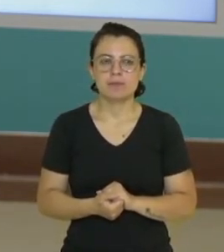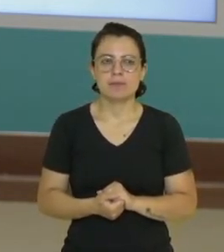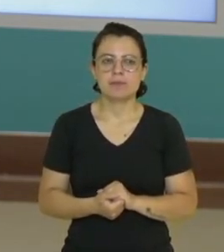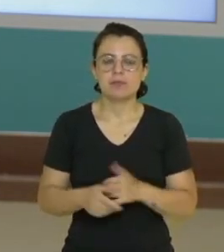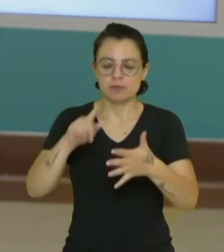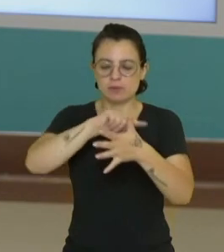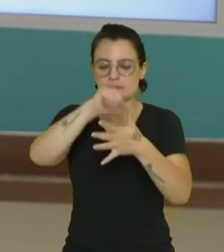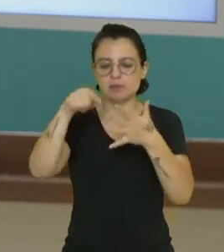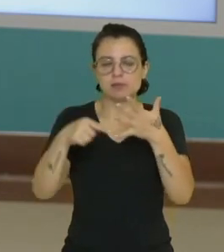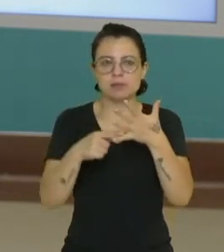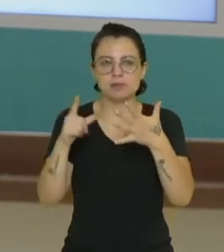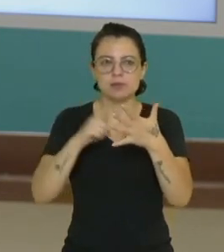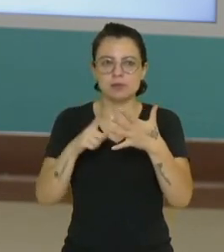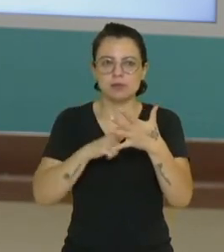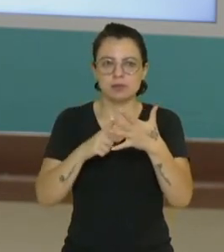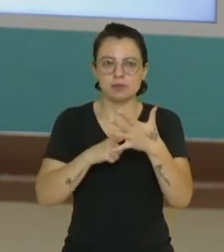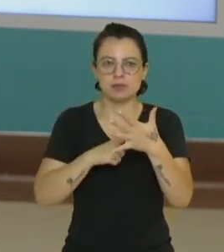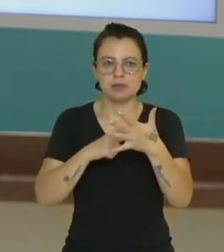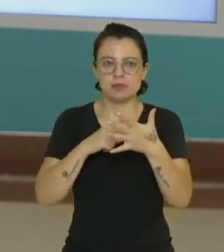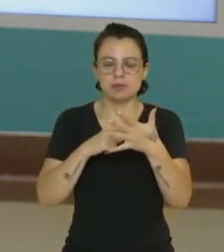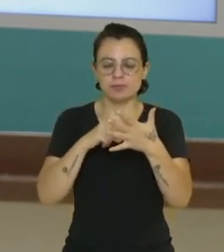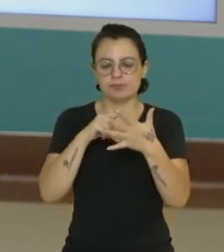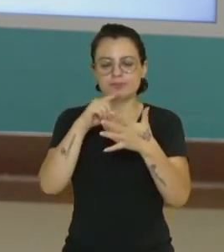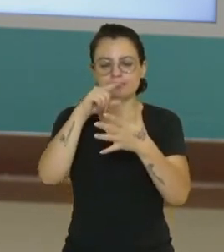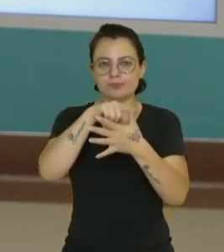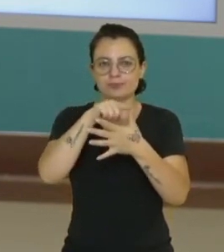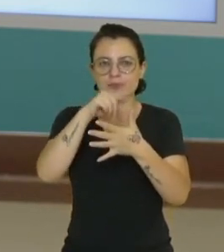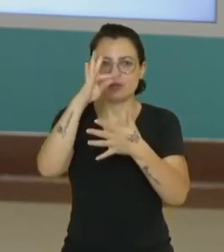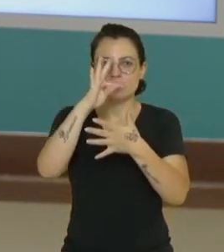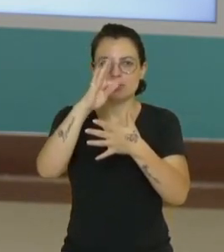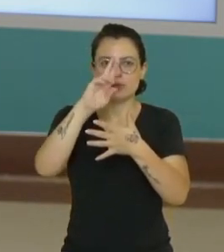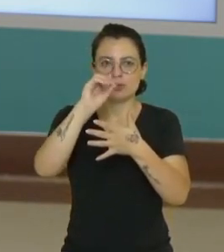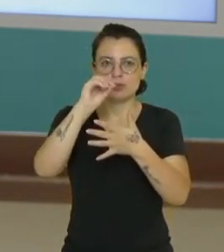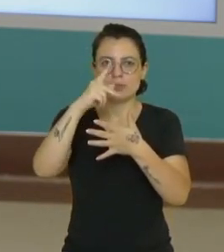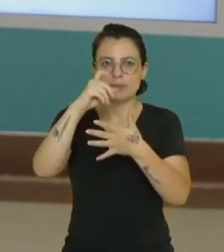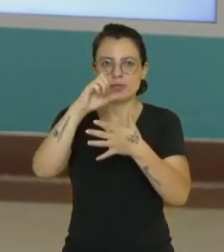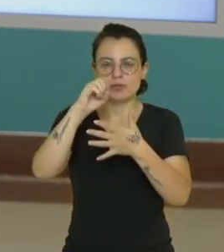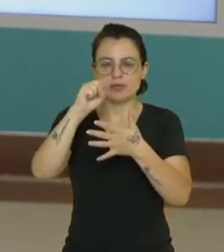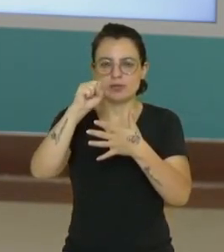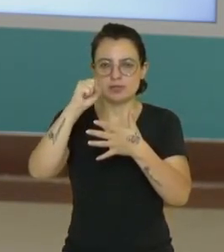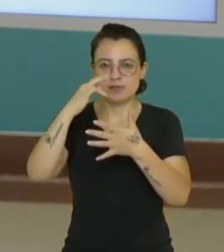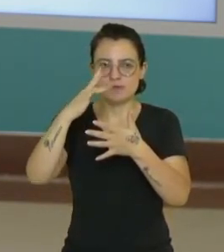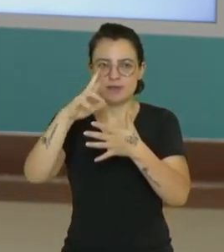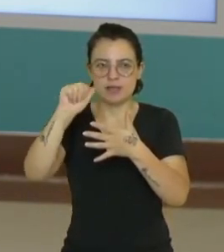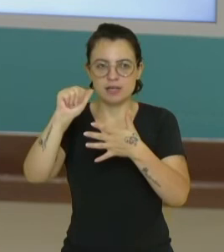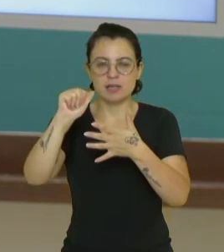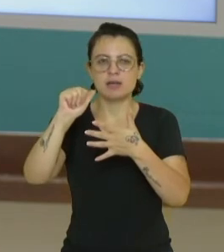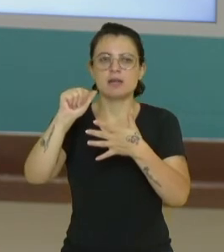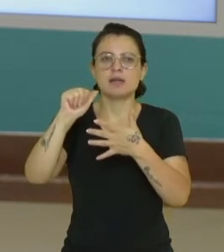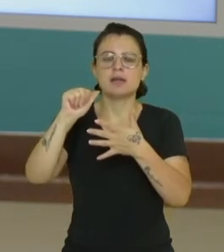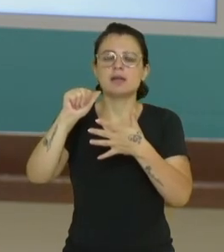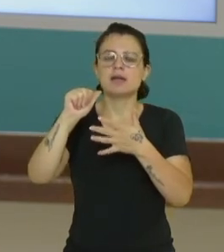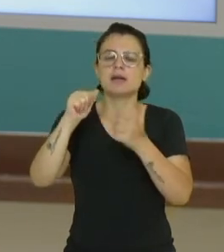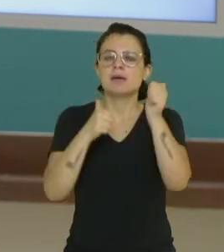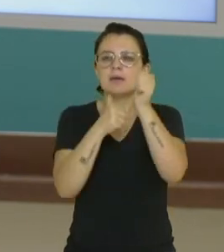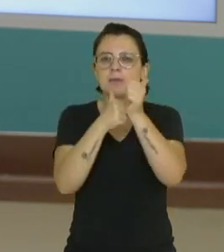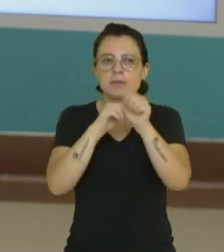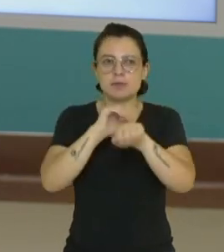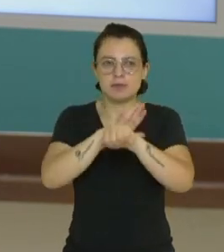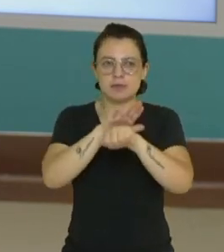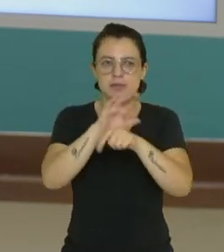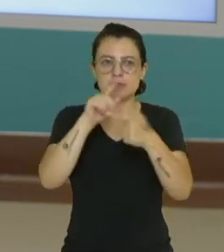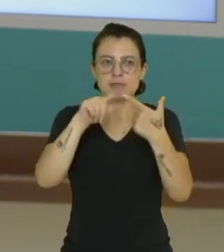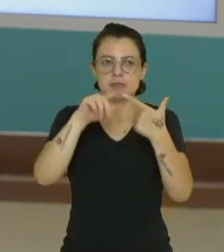Didaticamente, nós separamos a atmosfera em cinco. A mais próxima de nós, com o número um, a troposfera.